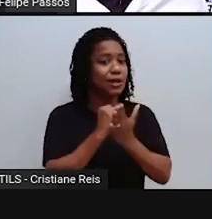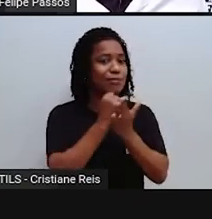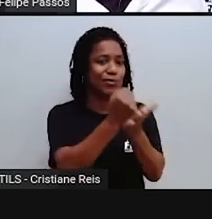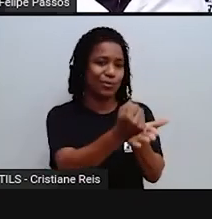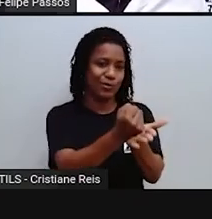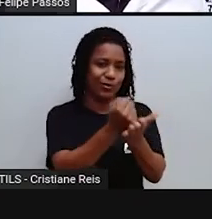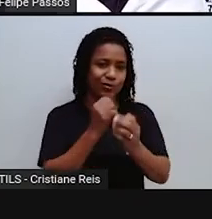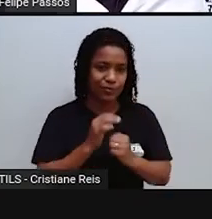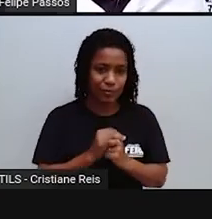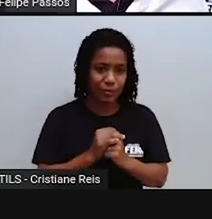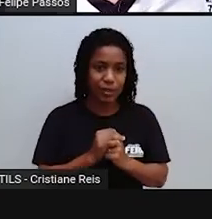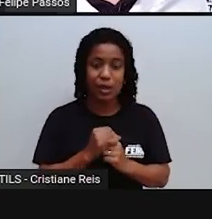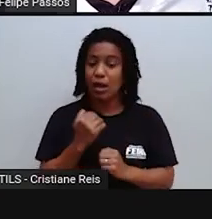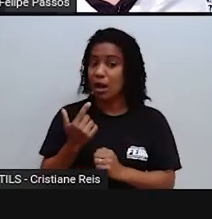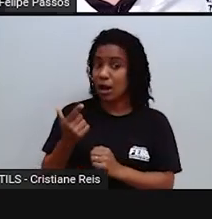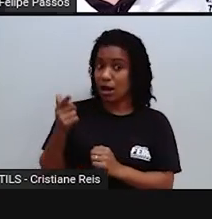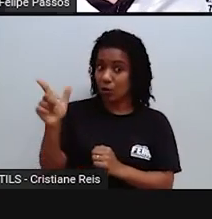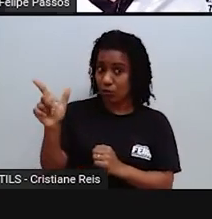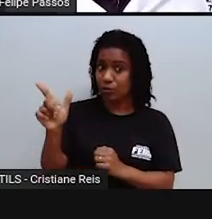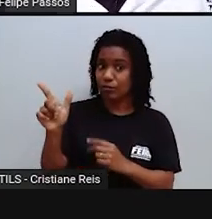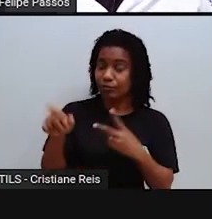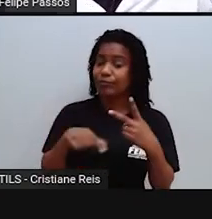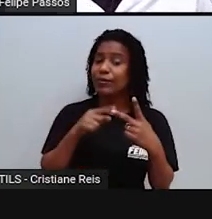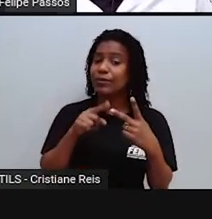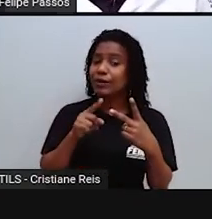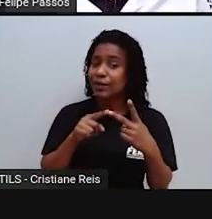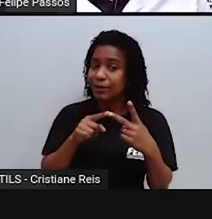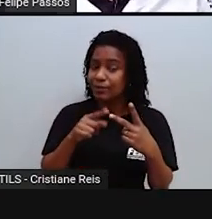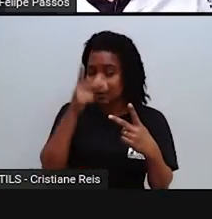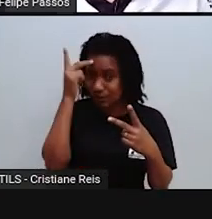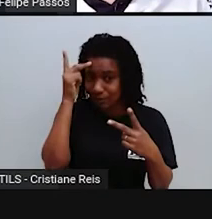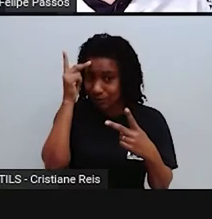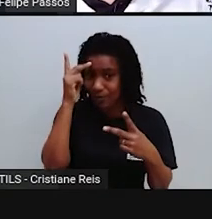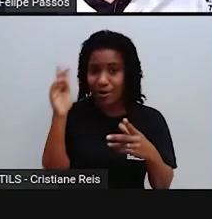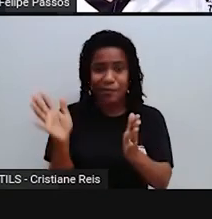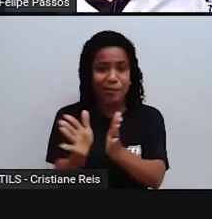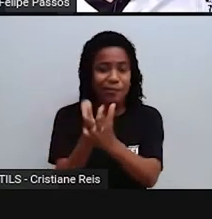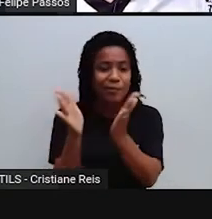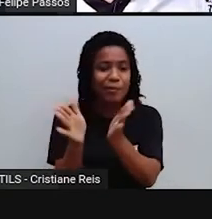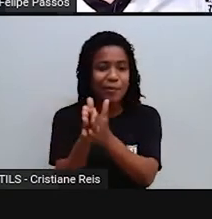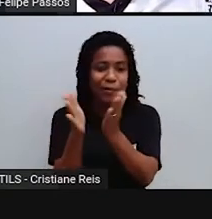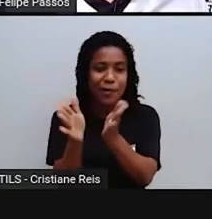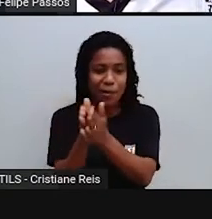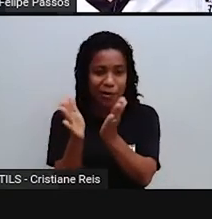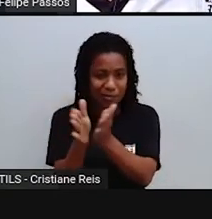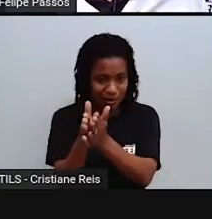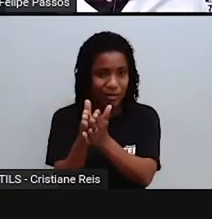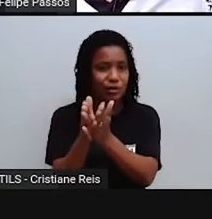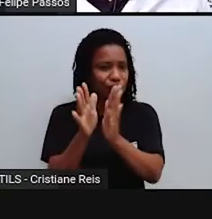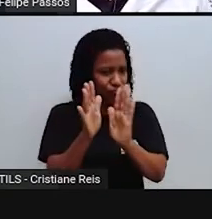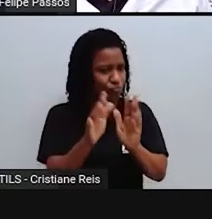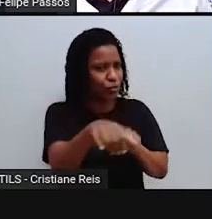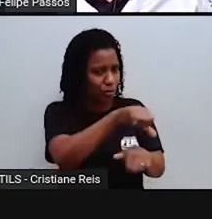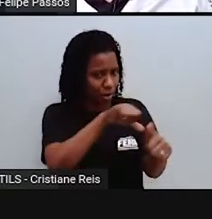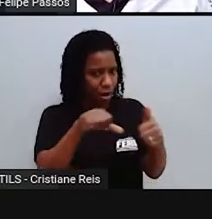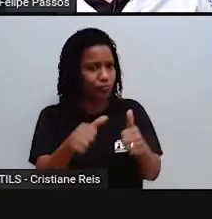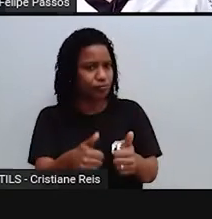caiam na pobreza. Como é que os governos podem fazer isso? Criando programas de assistência social,